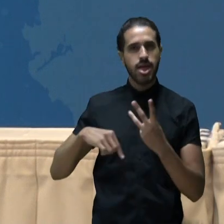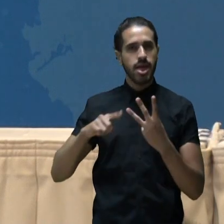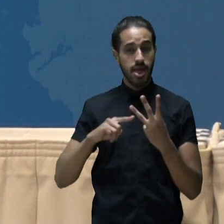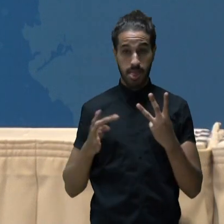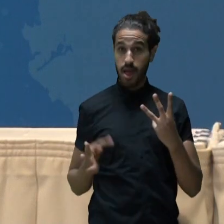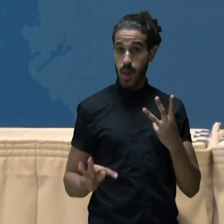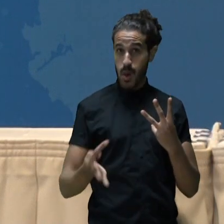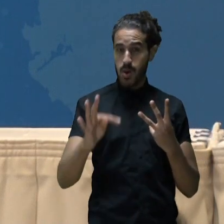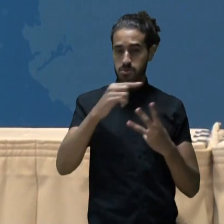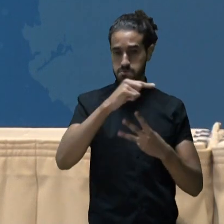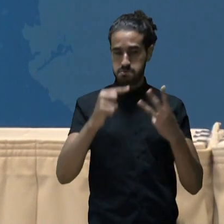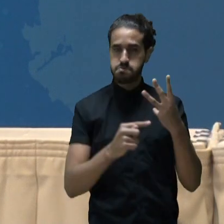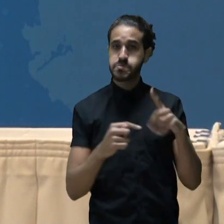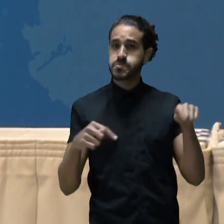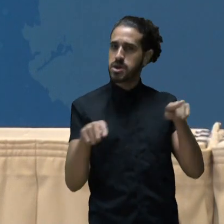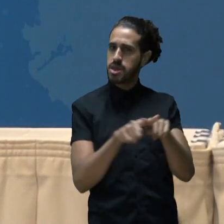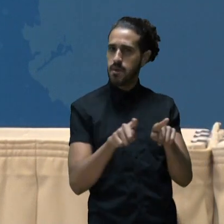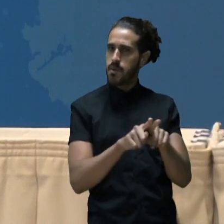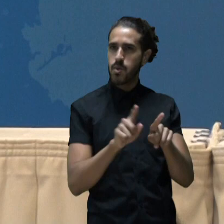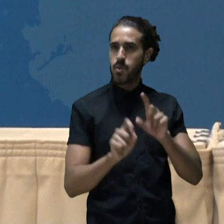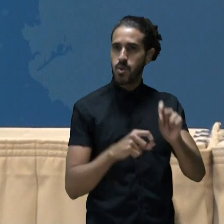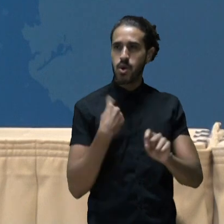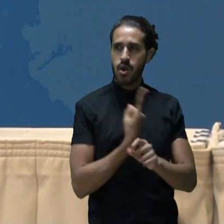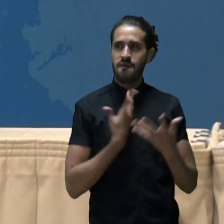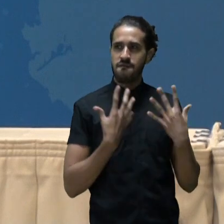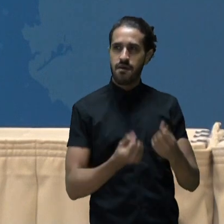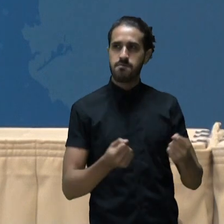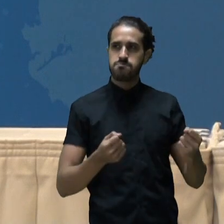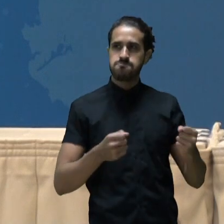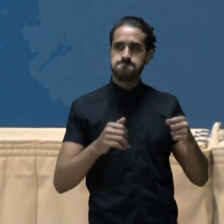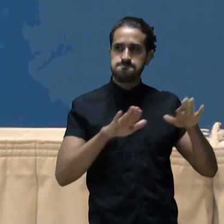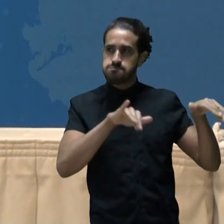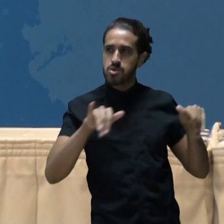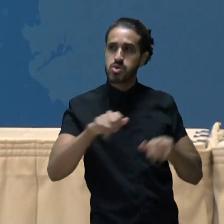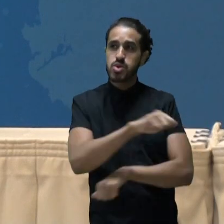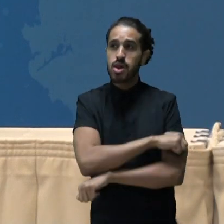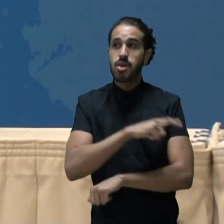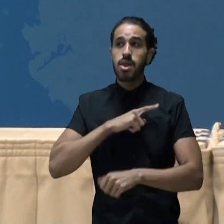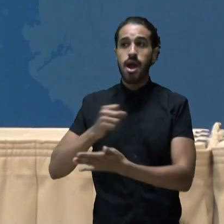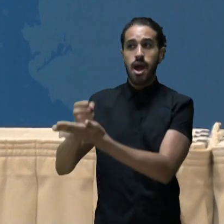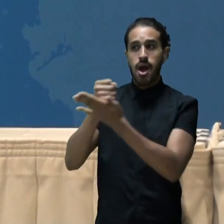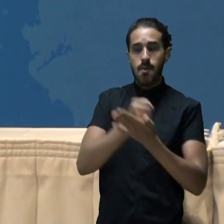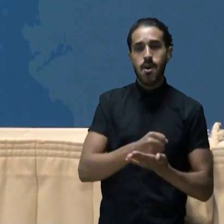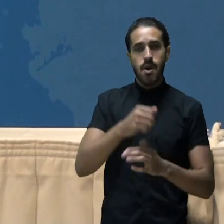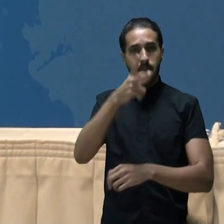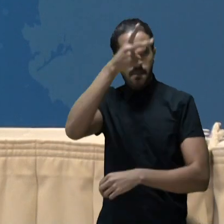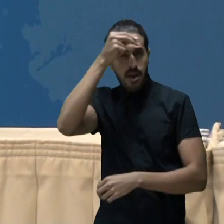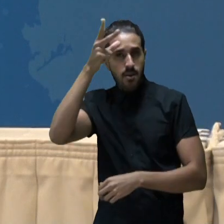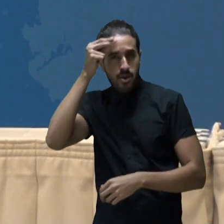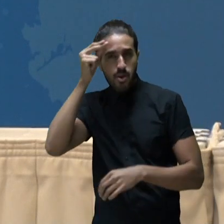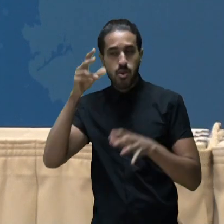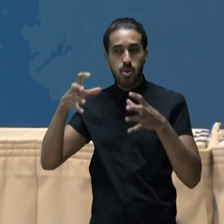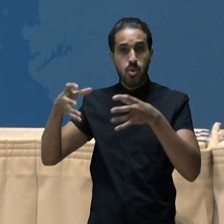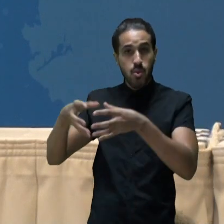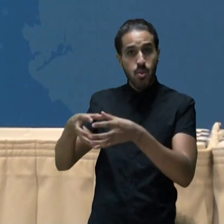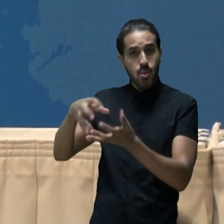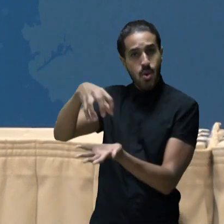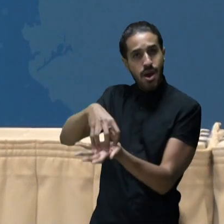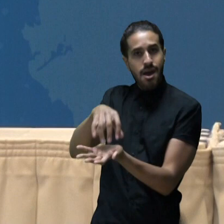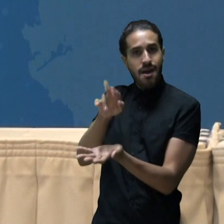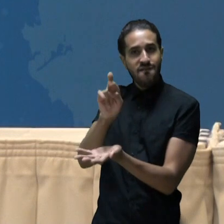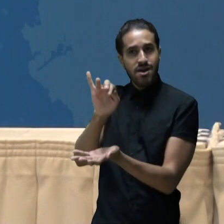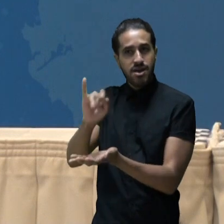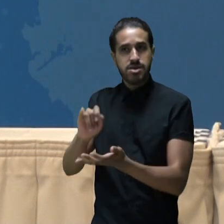Tecnológica. Ao mesmo tempo, para mobilizar os alunos, terá o apoio das prefeituras e dos centros de referência